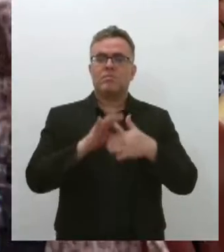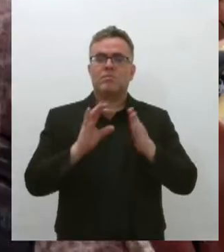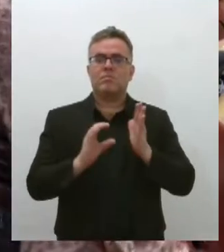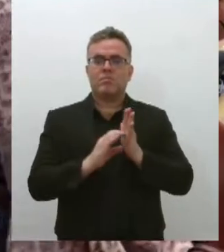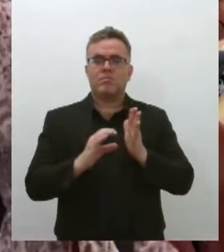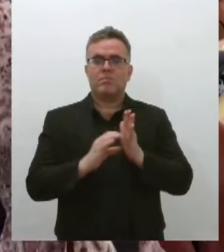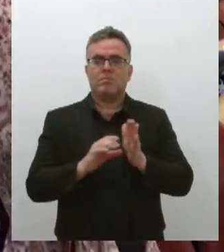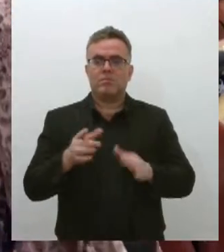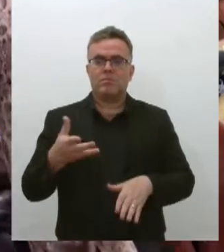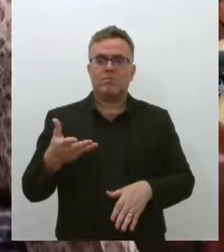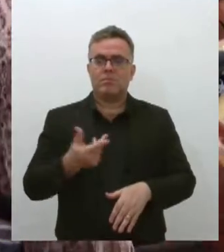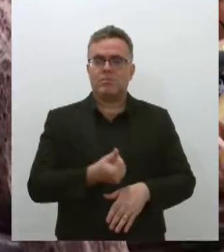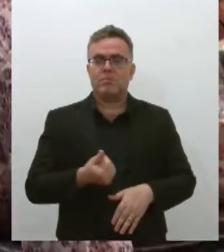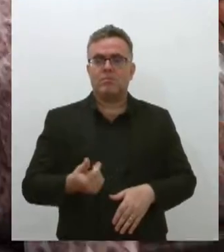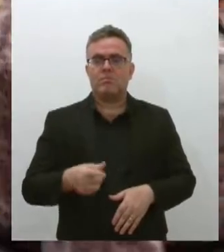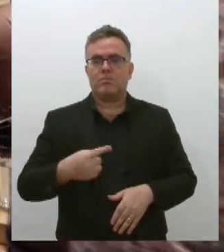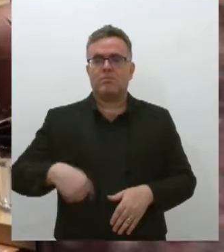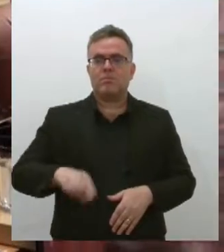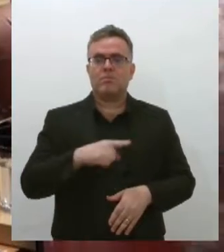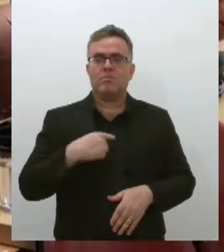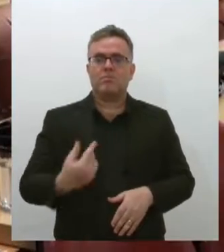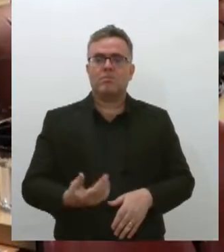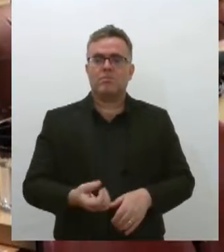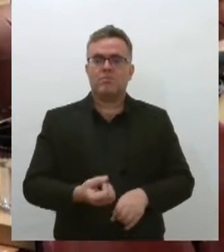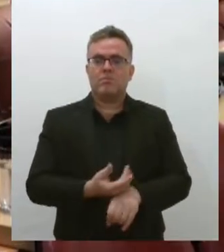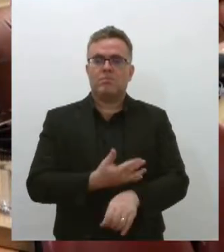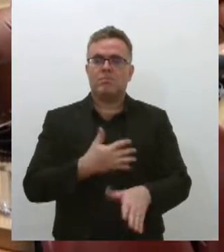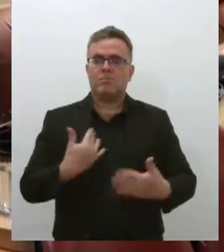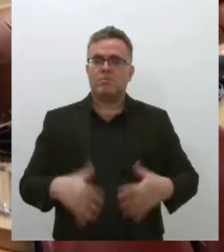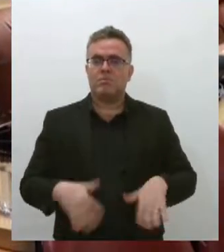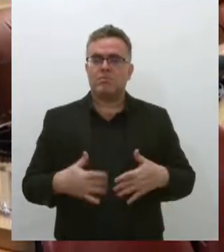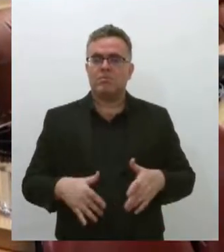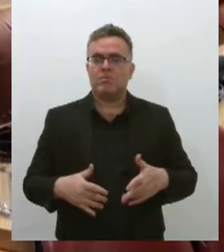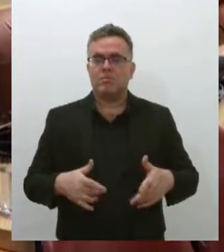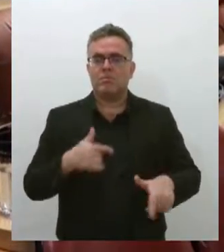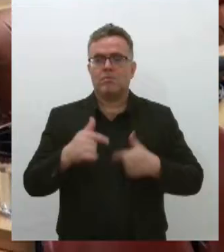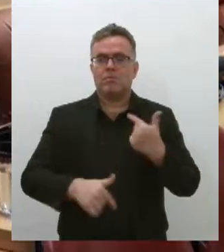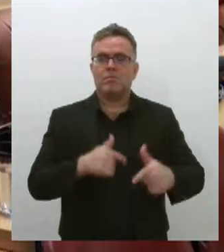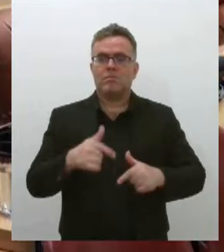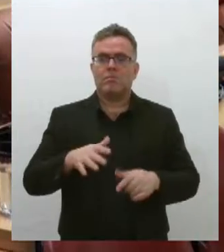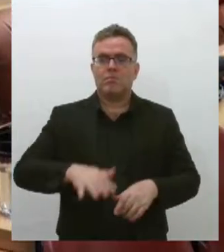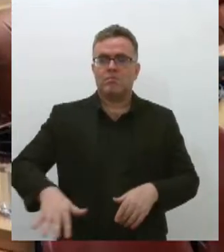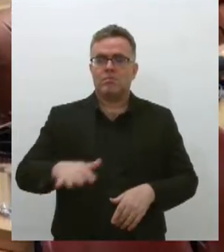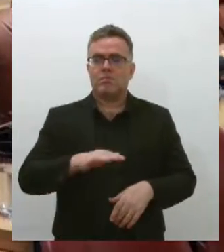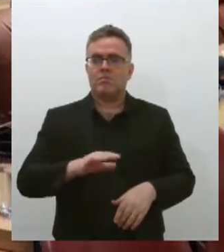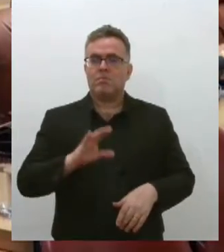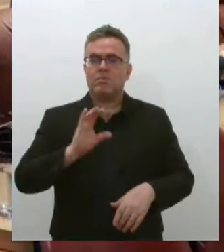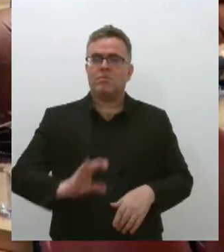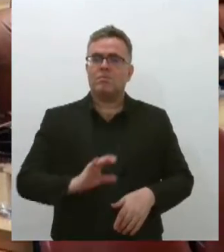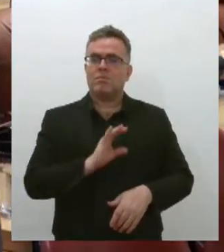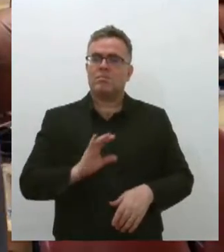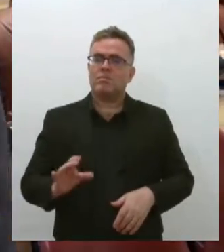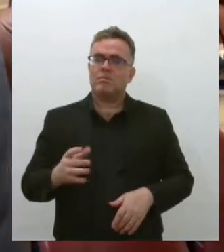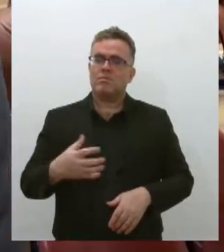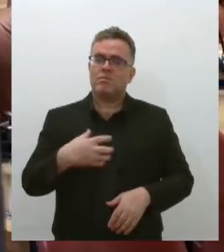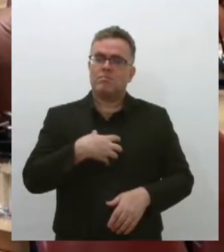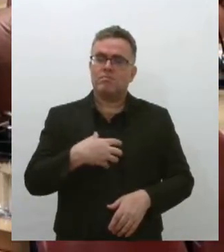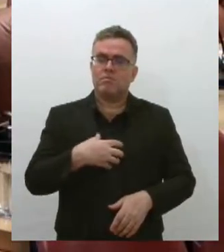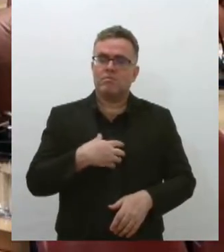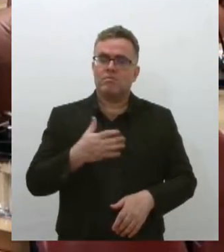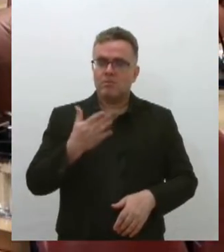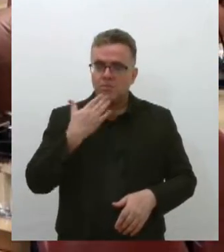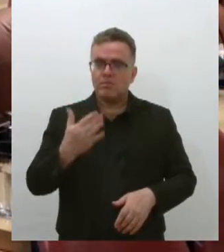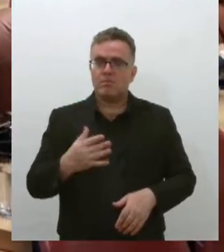se emociona nessa casa, quando ele falou do que ele faz, tanto na parte católica, como cuidando do próximo. E ele pediu que os deputados nessa